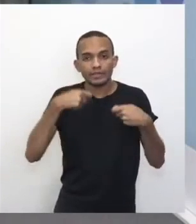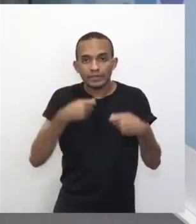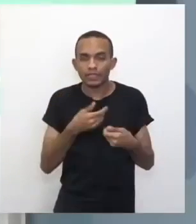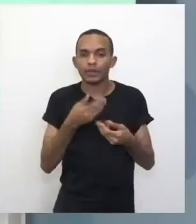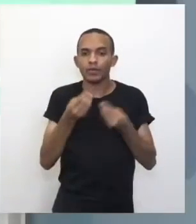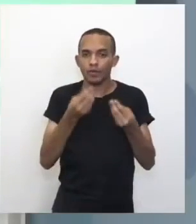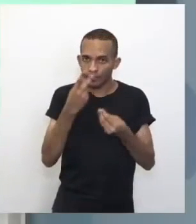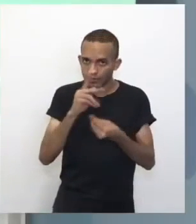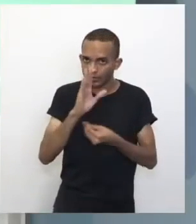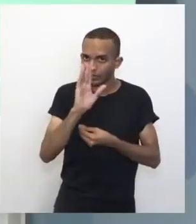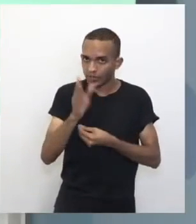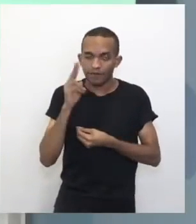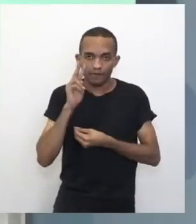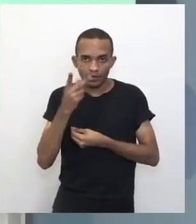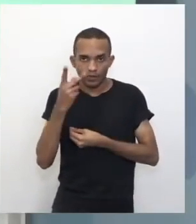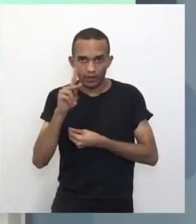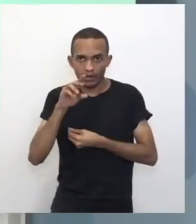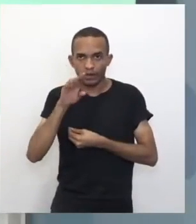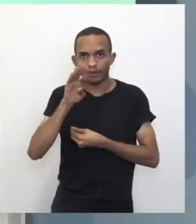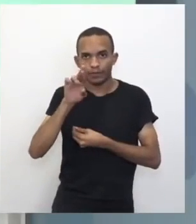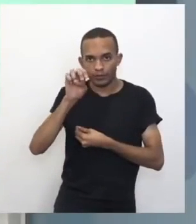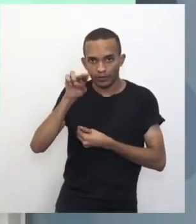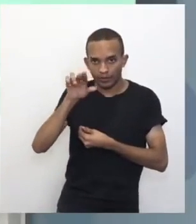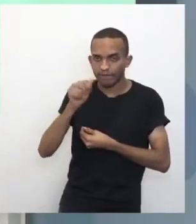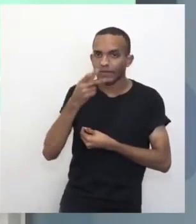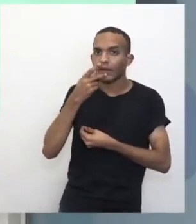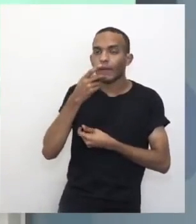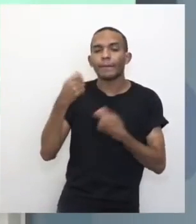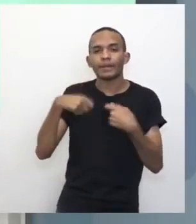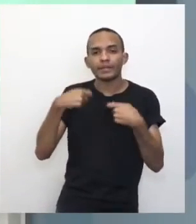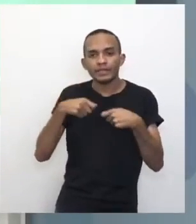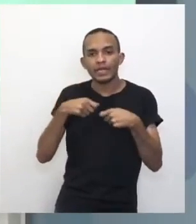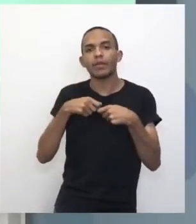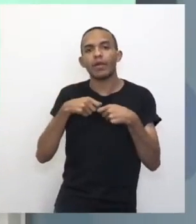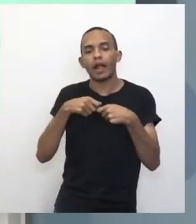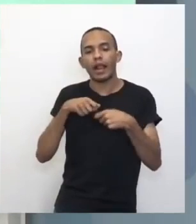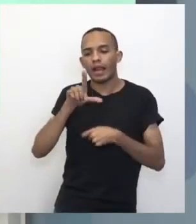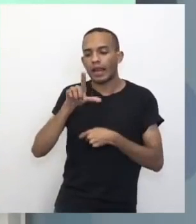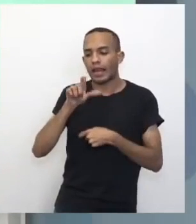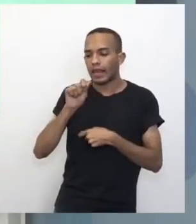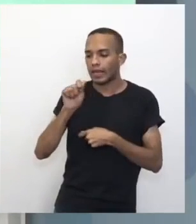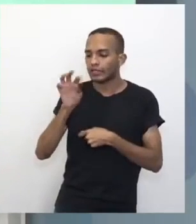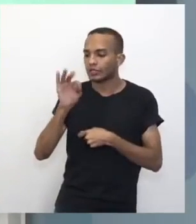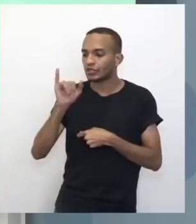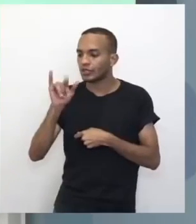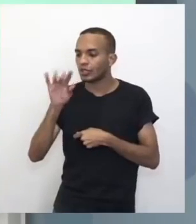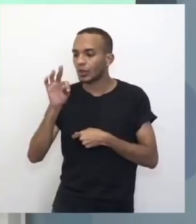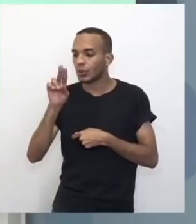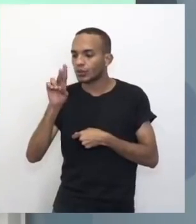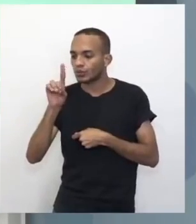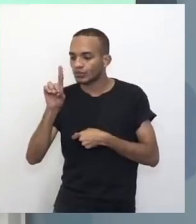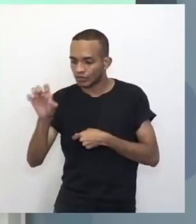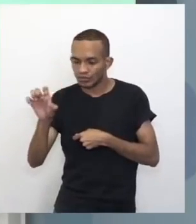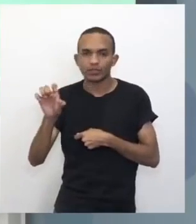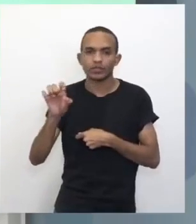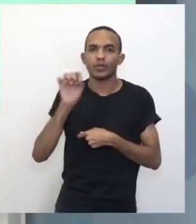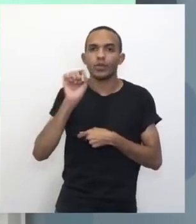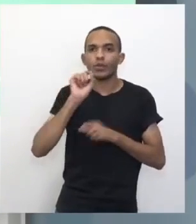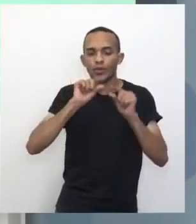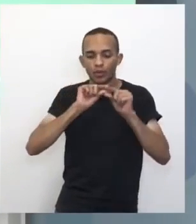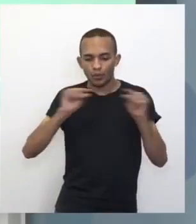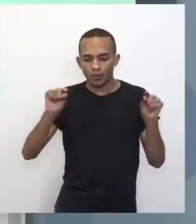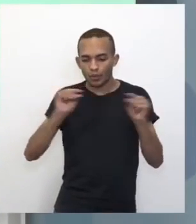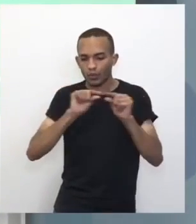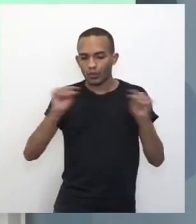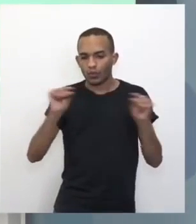viram a Bruna comentando, nós precisamos da latitude. A latitude é como se fossem linhas paralelas ao Equador. Então,